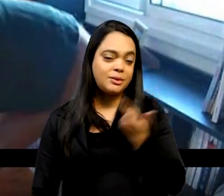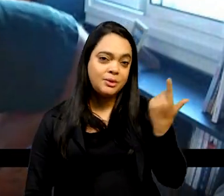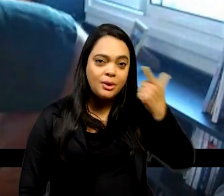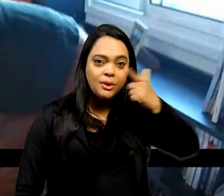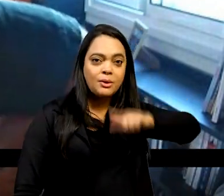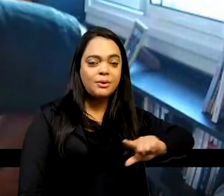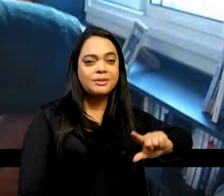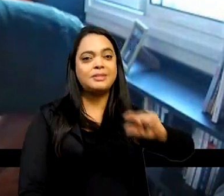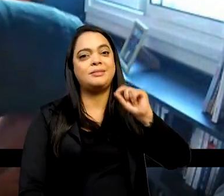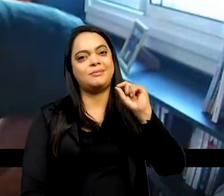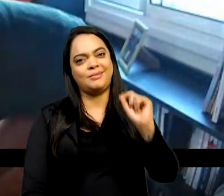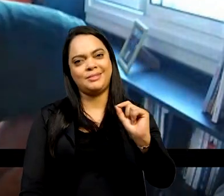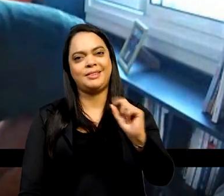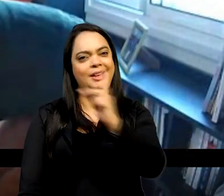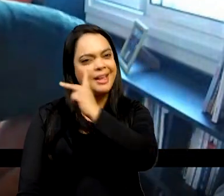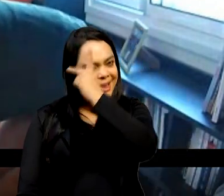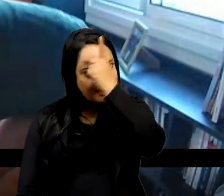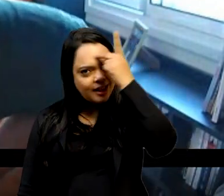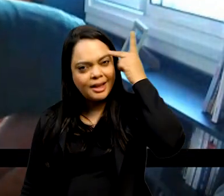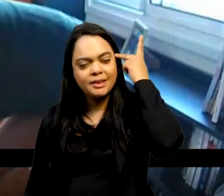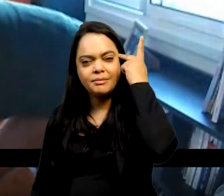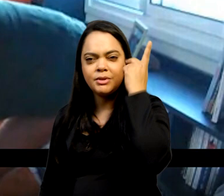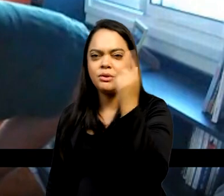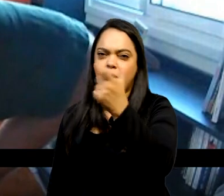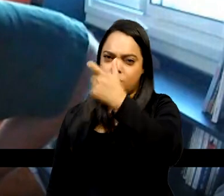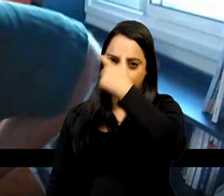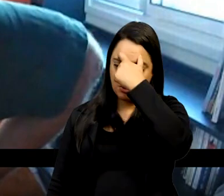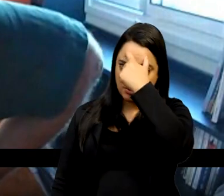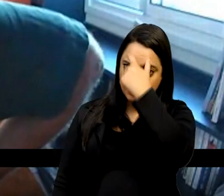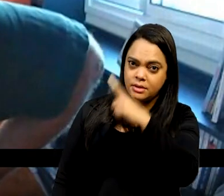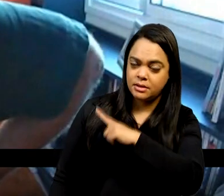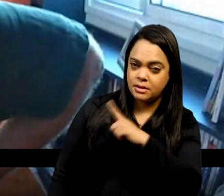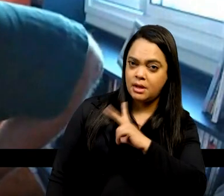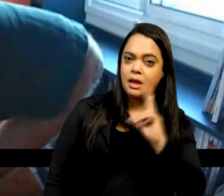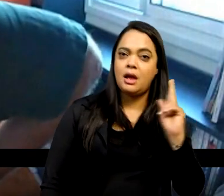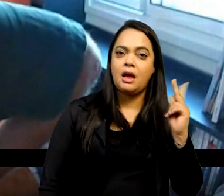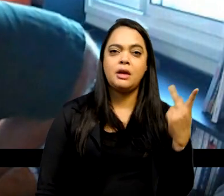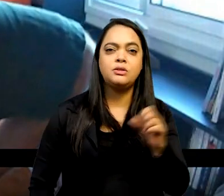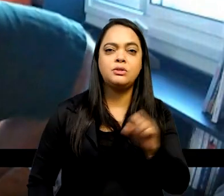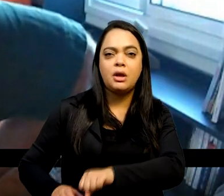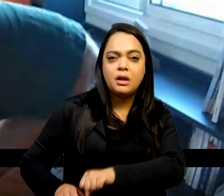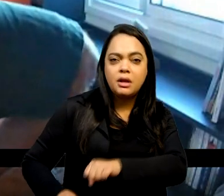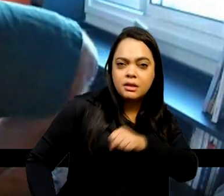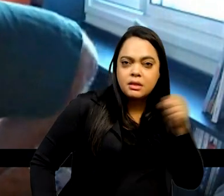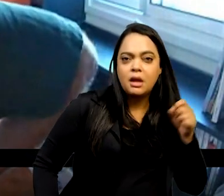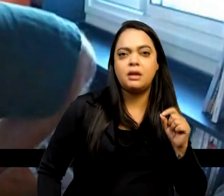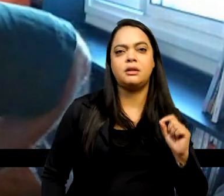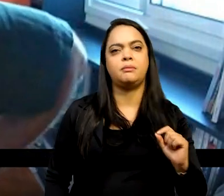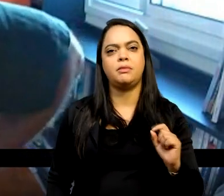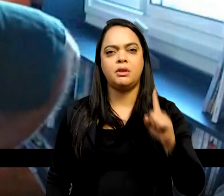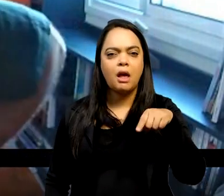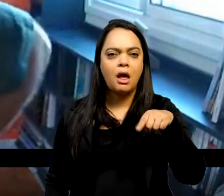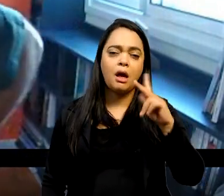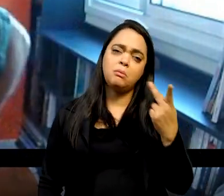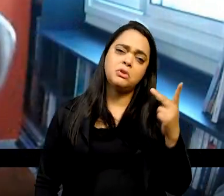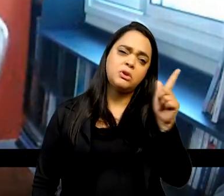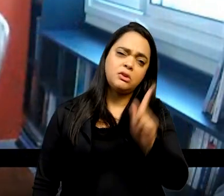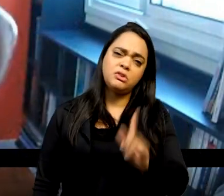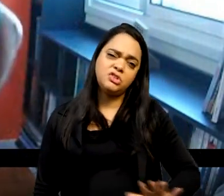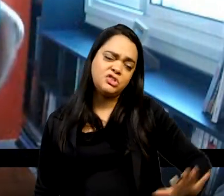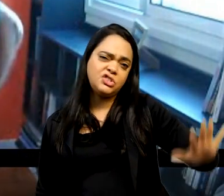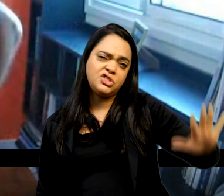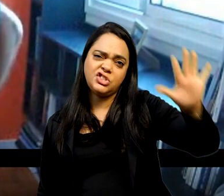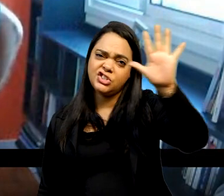mundo de bom senso que a história da independência faz parte de uma história mais geral, que ela não pode ser